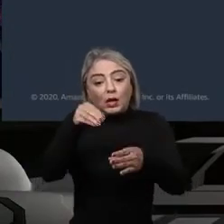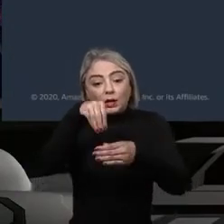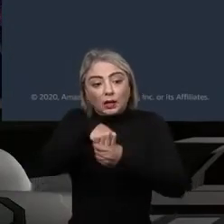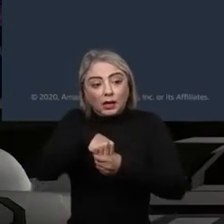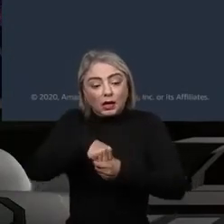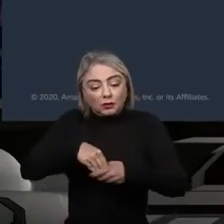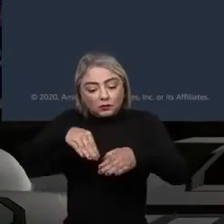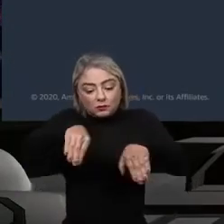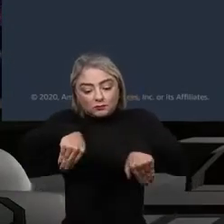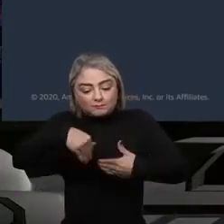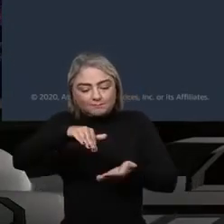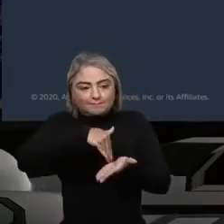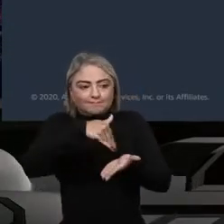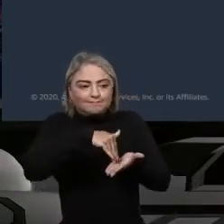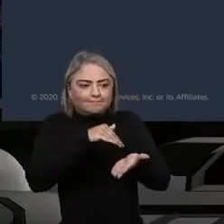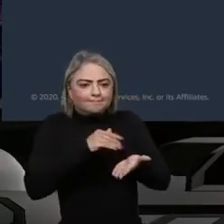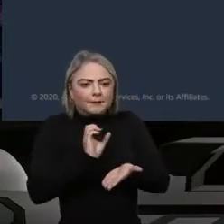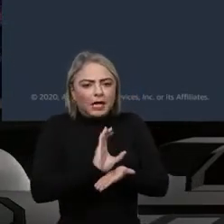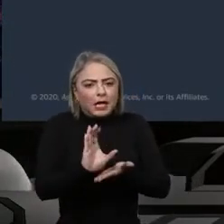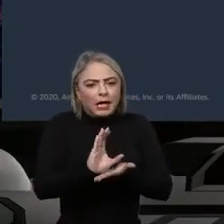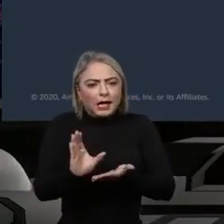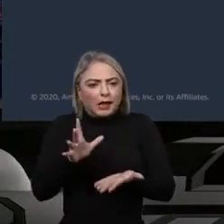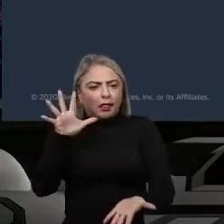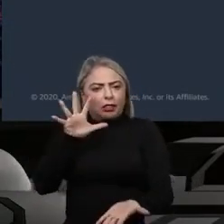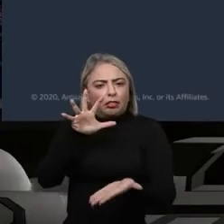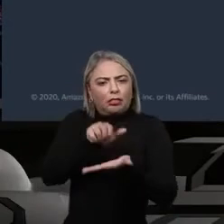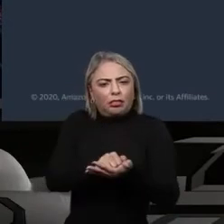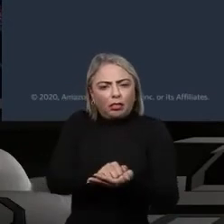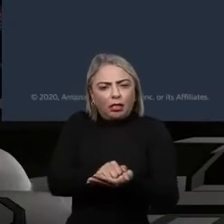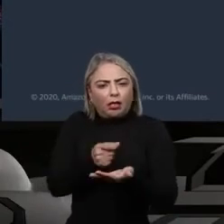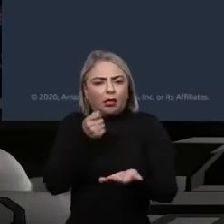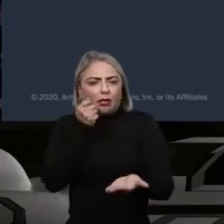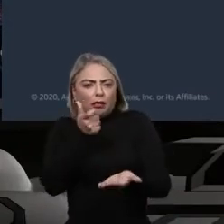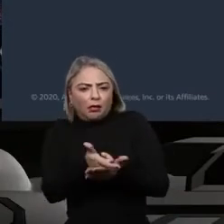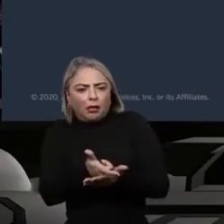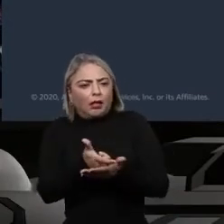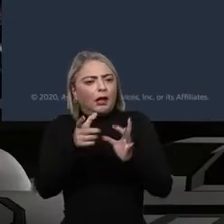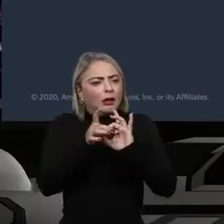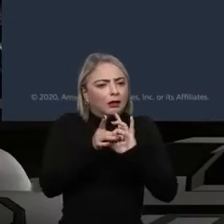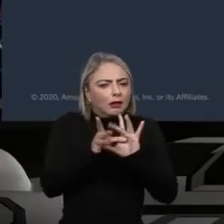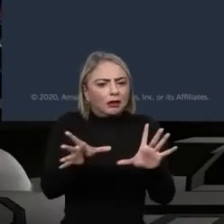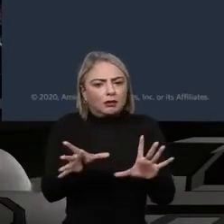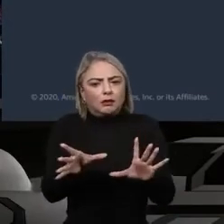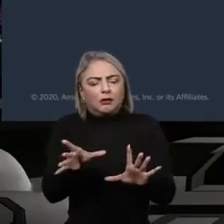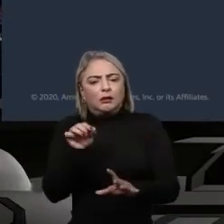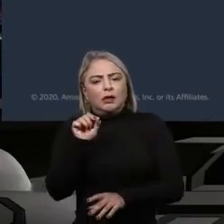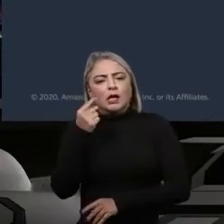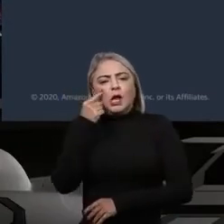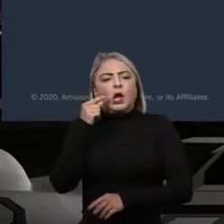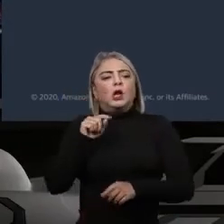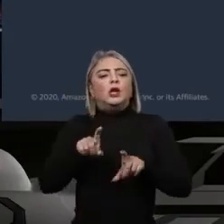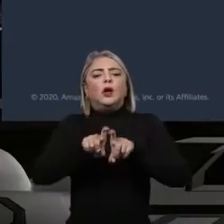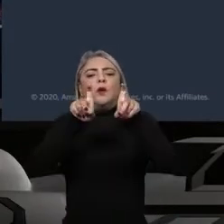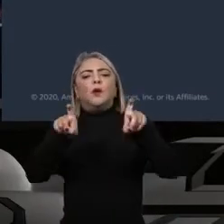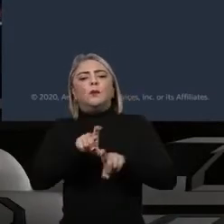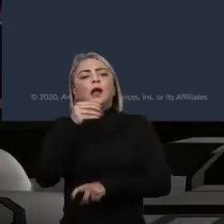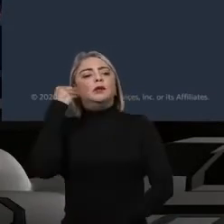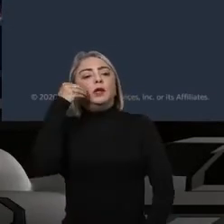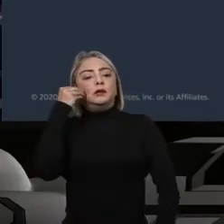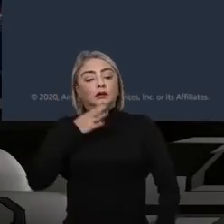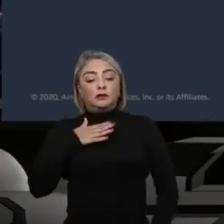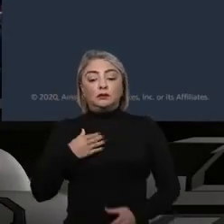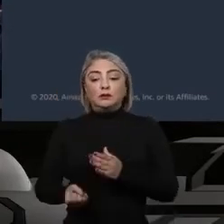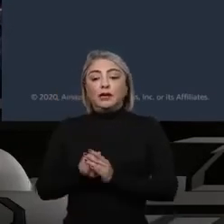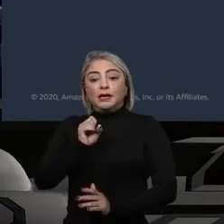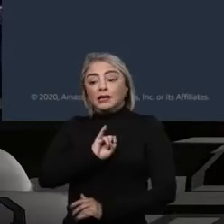seu escritório, investir em hardware, investir em licenciamento. Deixa eu aqui ligar uma máquina, fazer o teste do meu produto